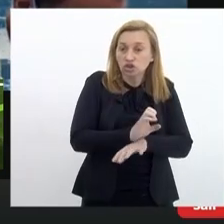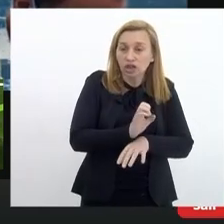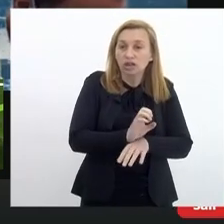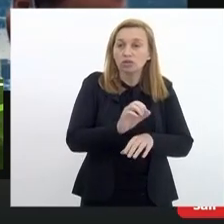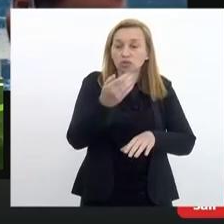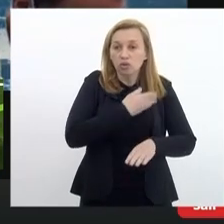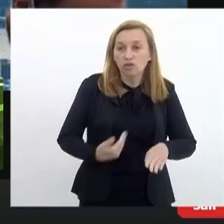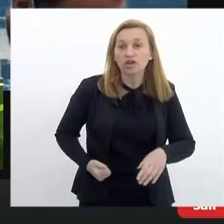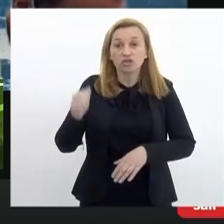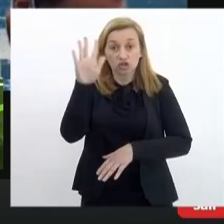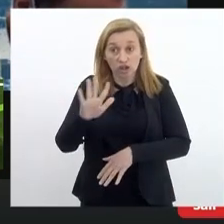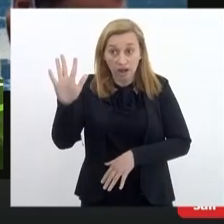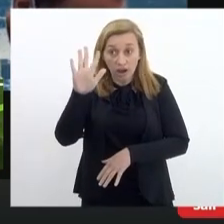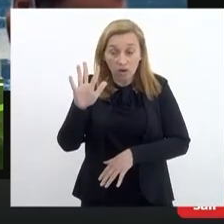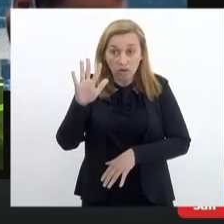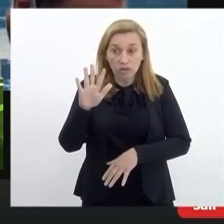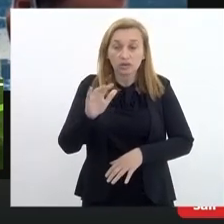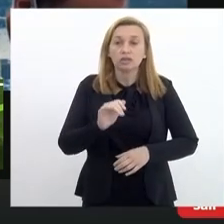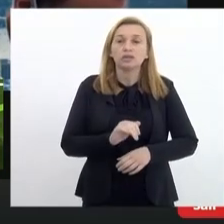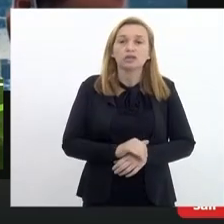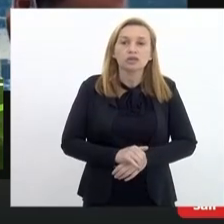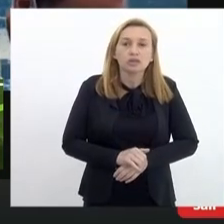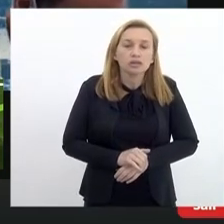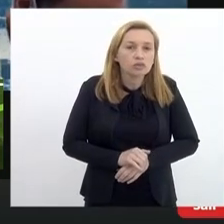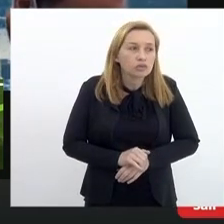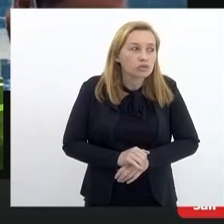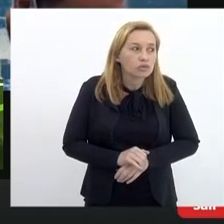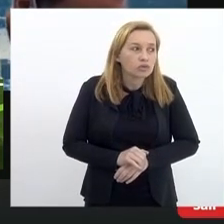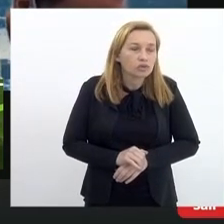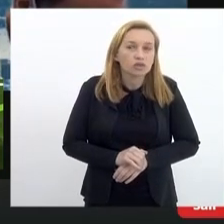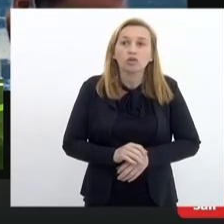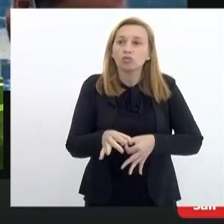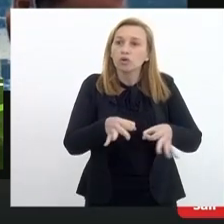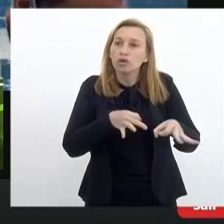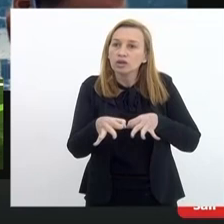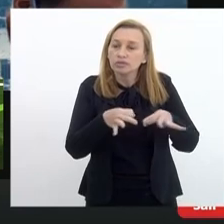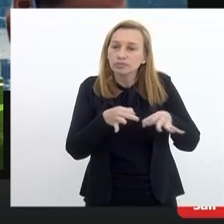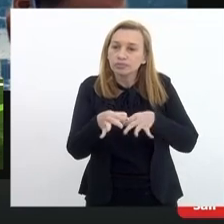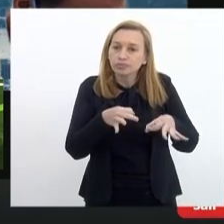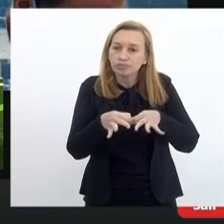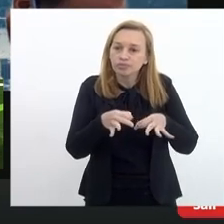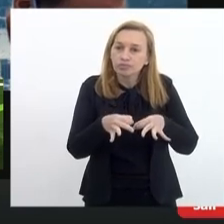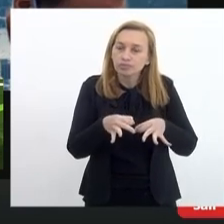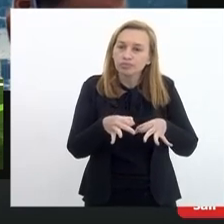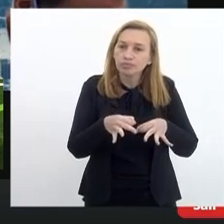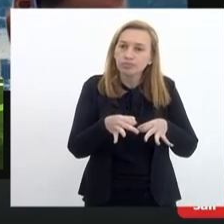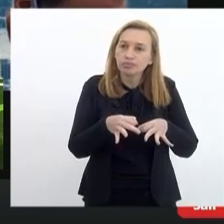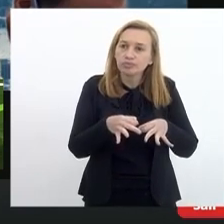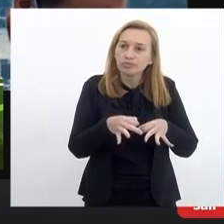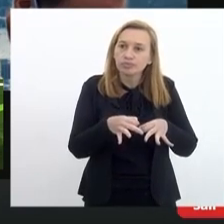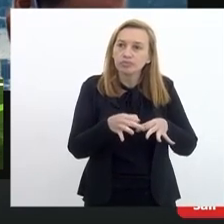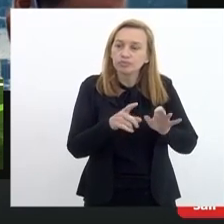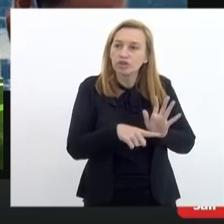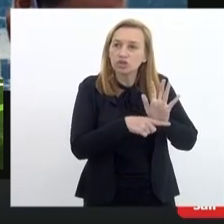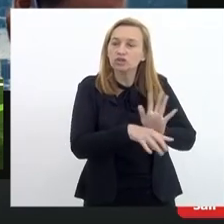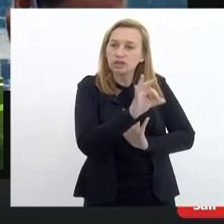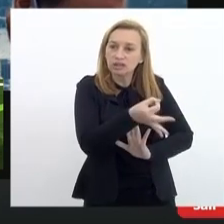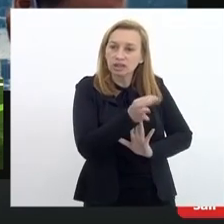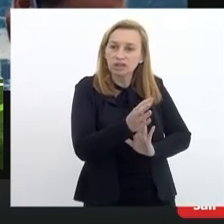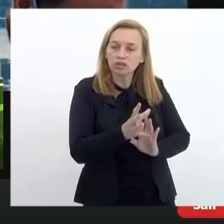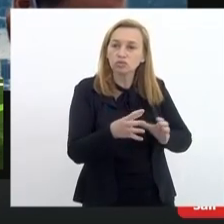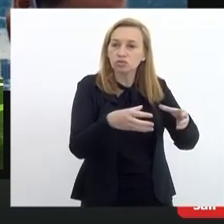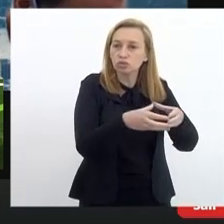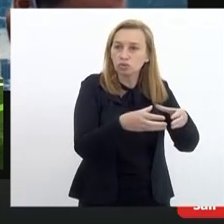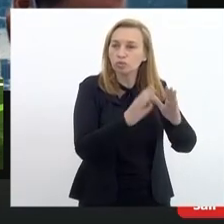forma geral eles são colocados a toque de caixa sem uma organização e uma condição de fato da comunidade escolar estar